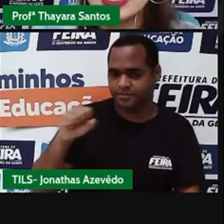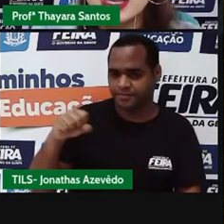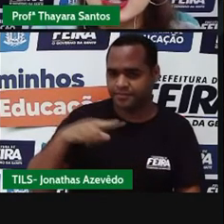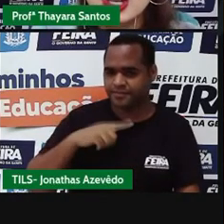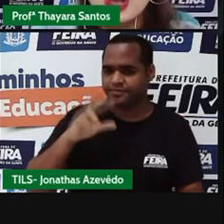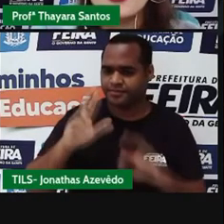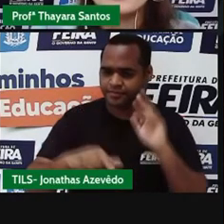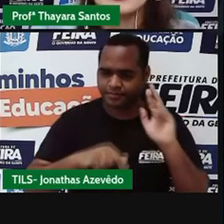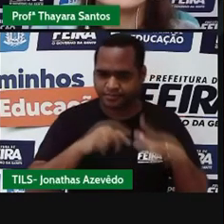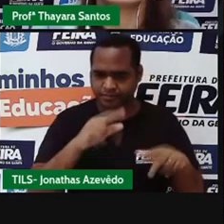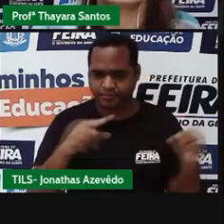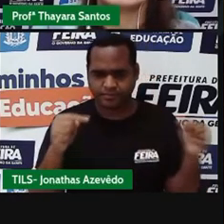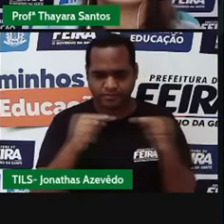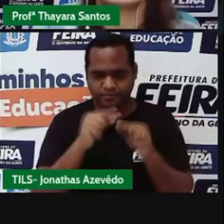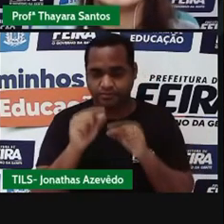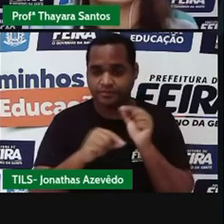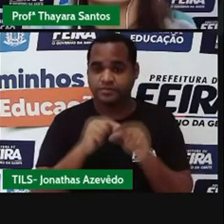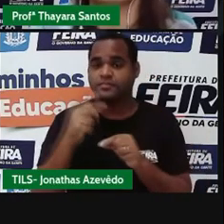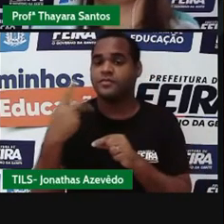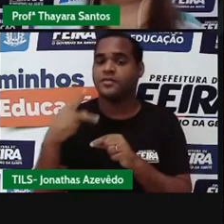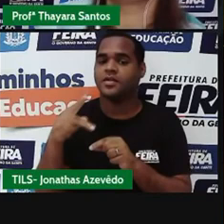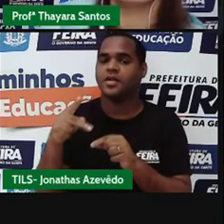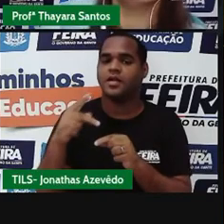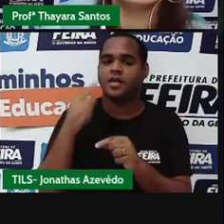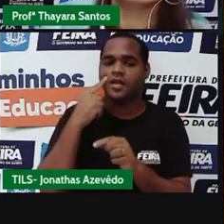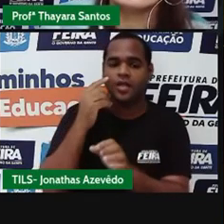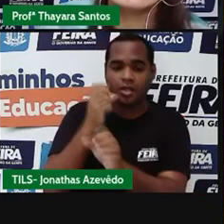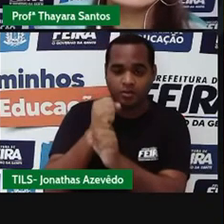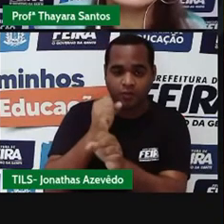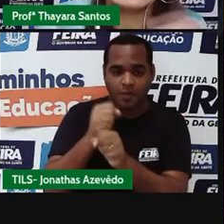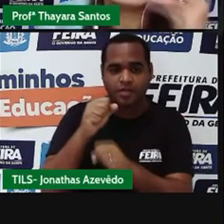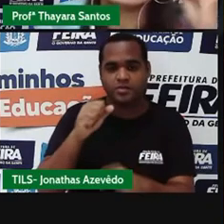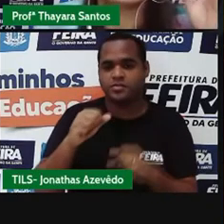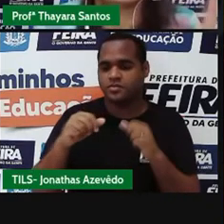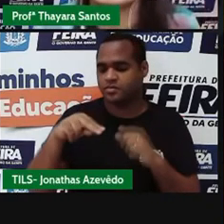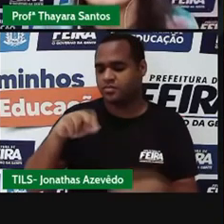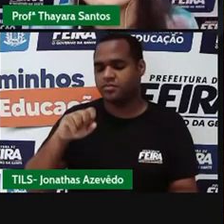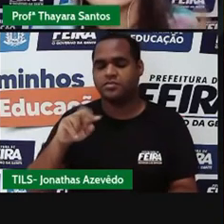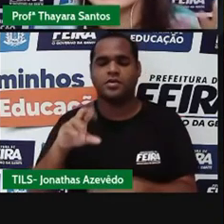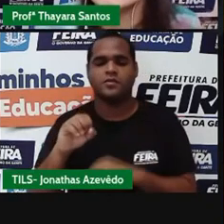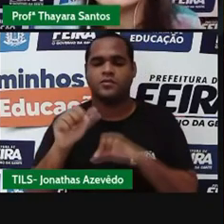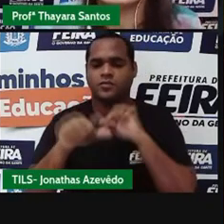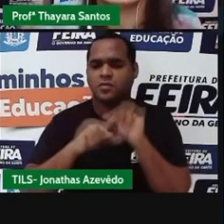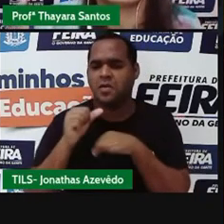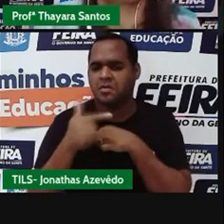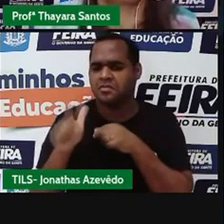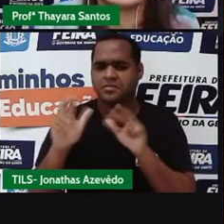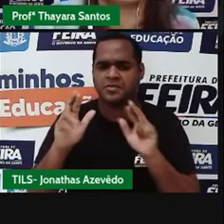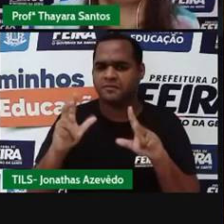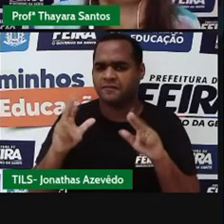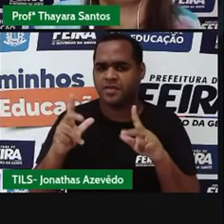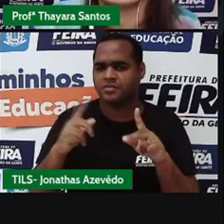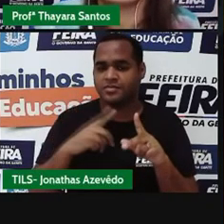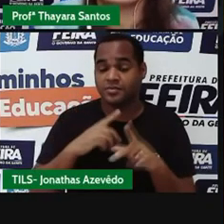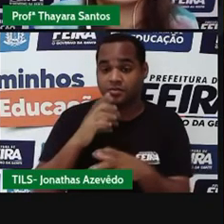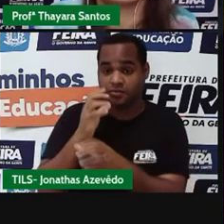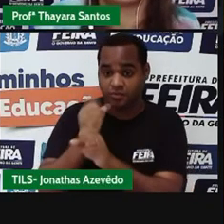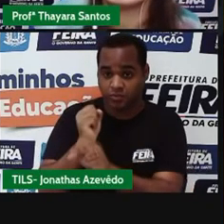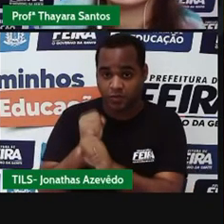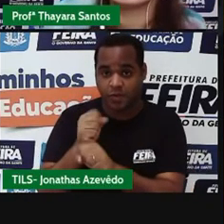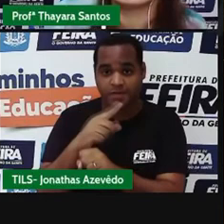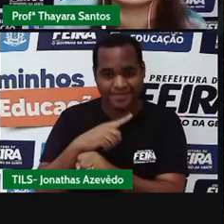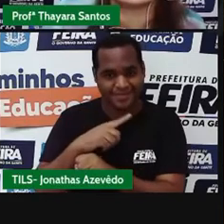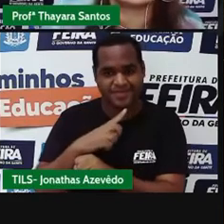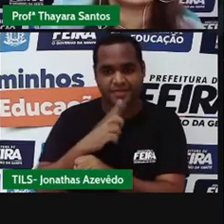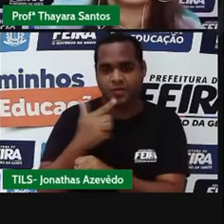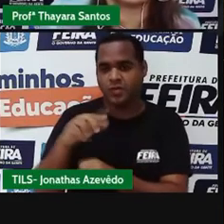diferente, porque a quantidade de nêutrons do núcleo mudou por algum desequilíbrio ali. A quantidade de nêutrons que vai